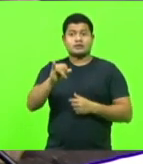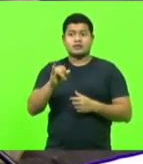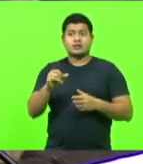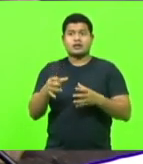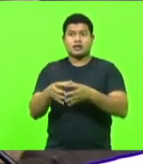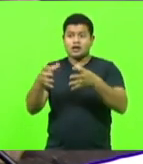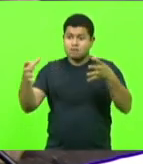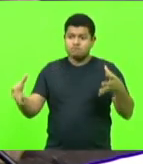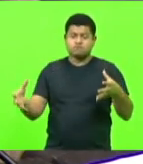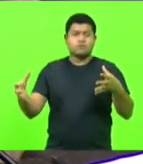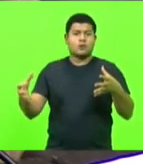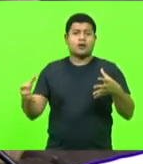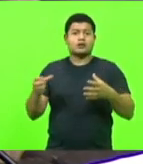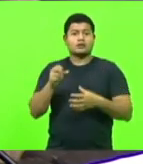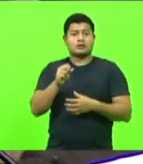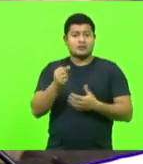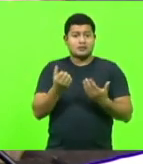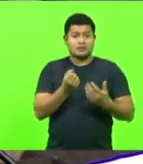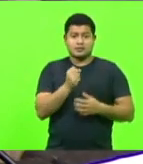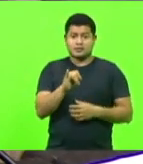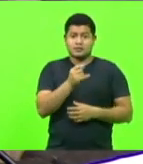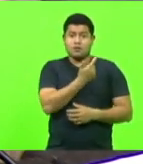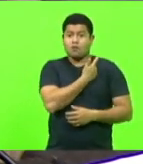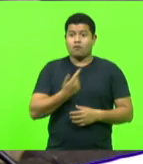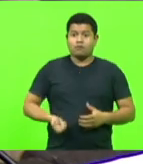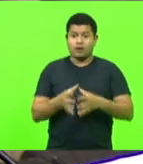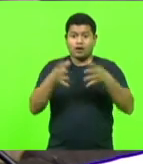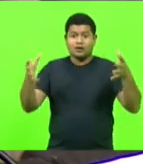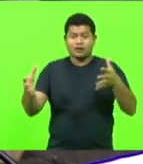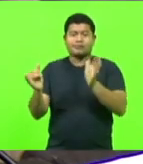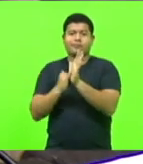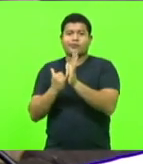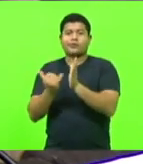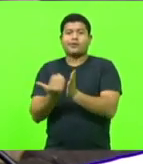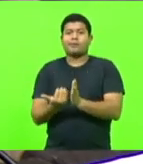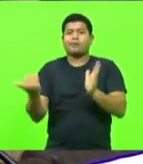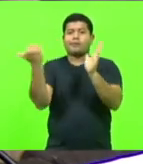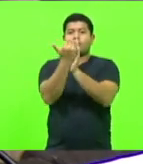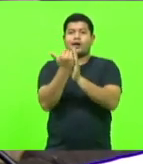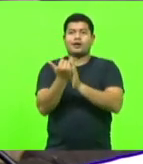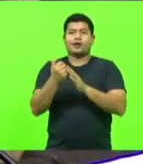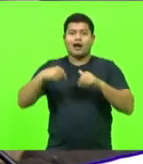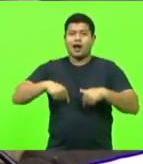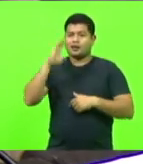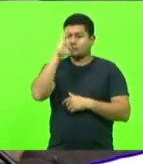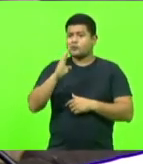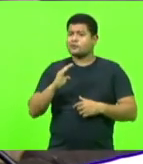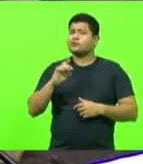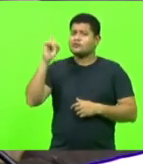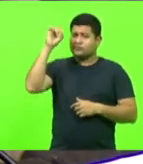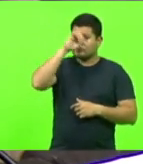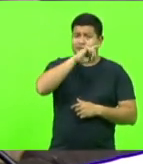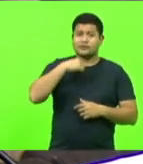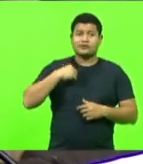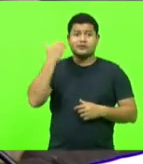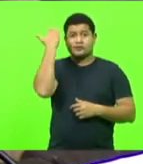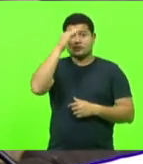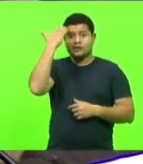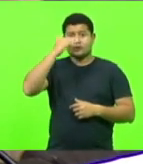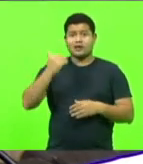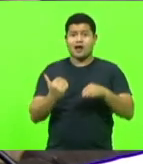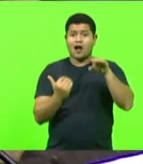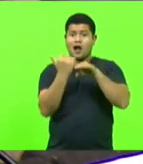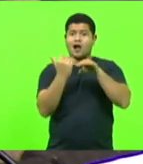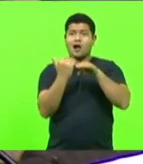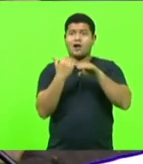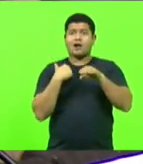Estado é grande. Se o Estado é grande, a carga tributária é grande. Aqui no Brasil, nós temos uma dificuldade crônica de entender a igualdade